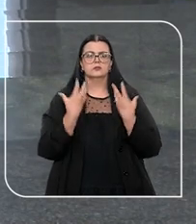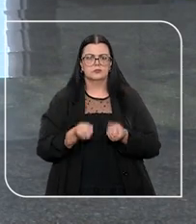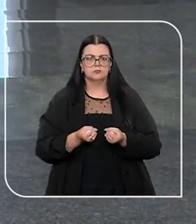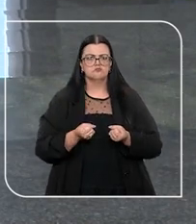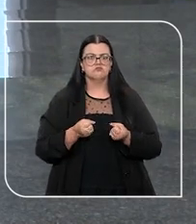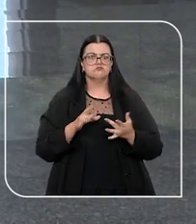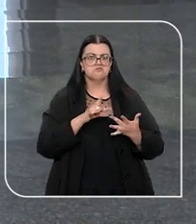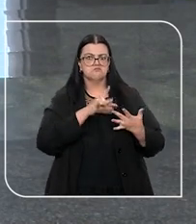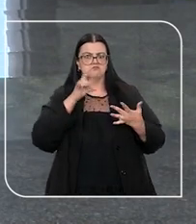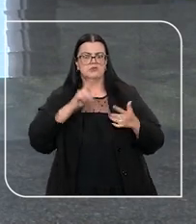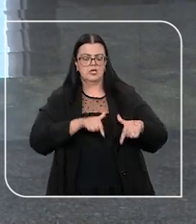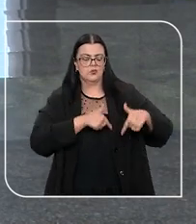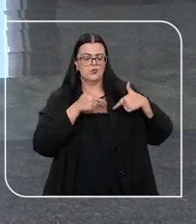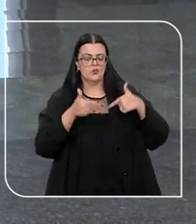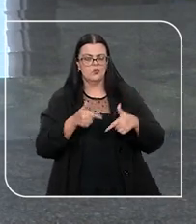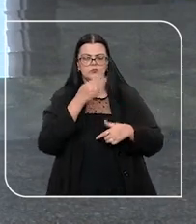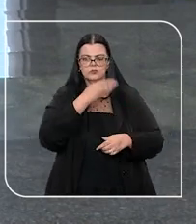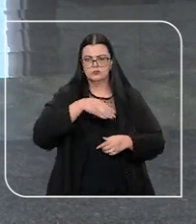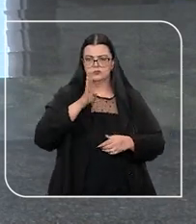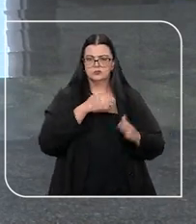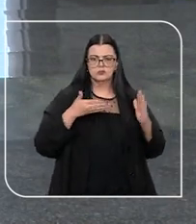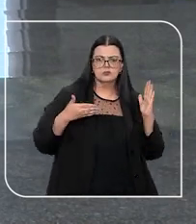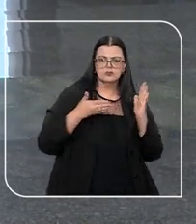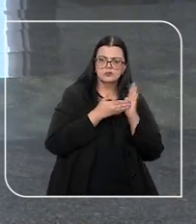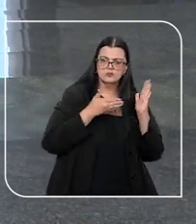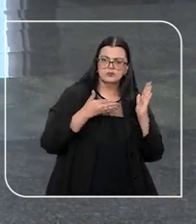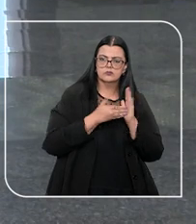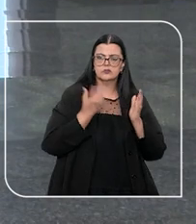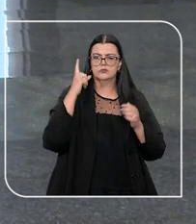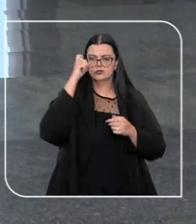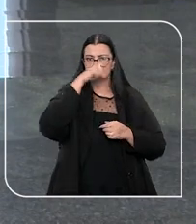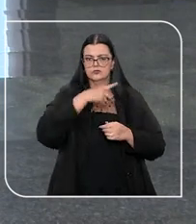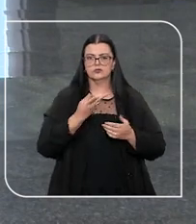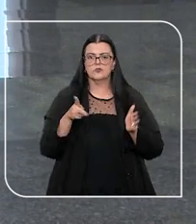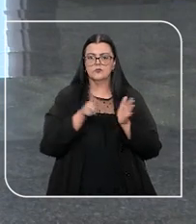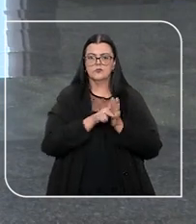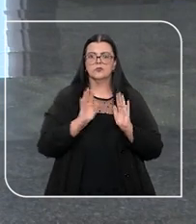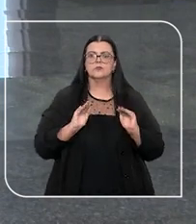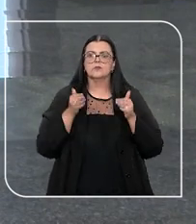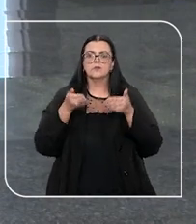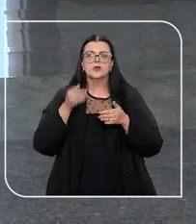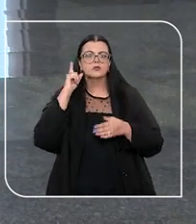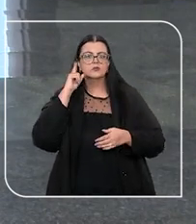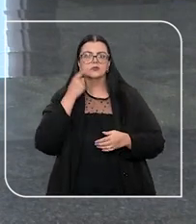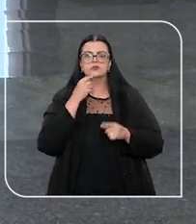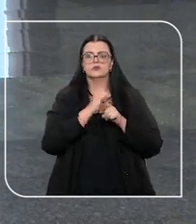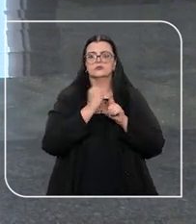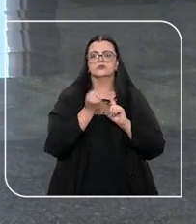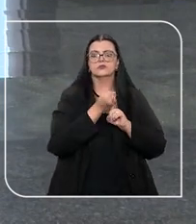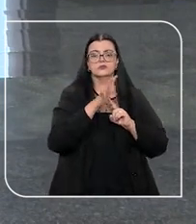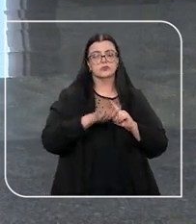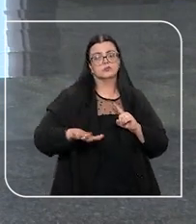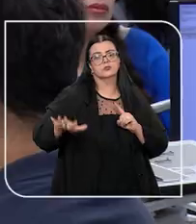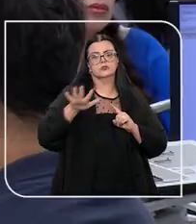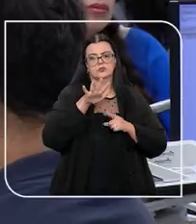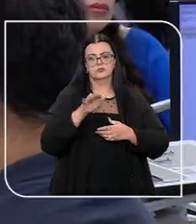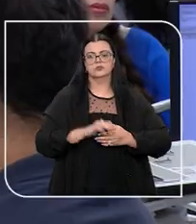de destaque na luta para eliminar barreiras que dificultam a plena participação dos surdos na sociedade.